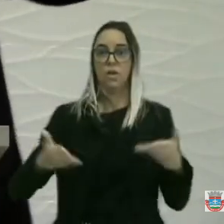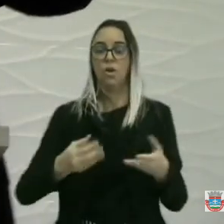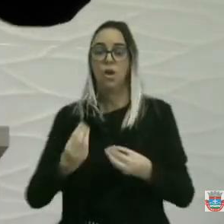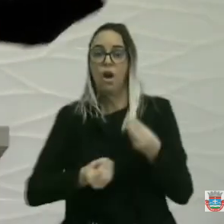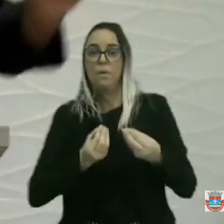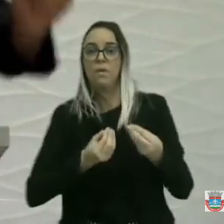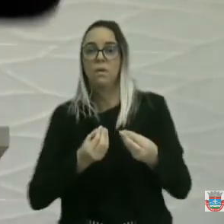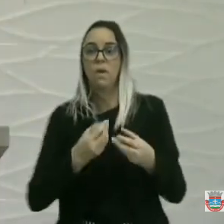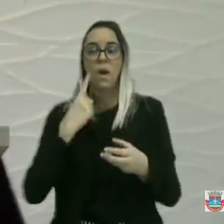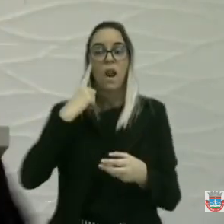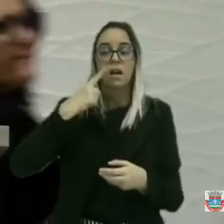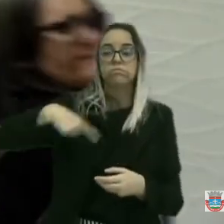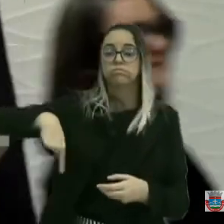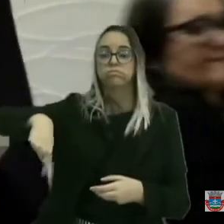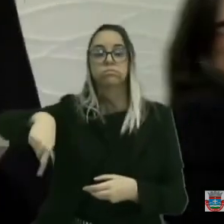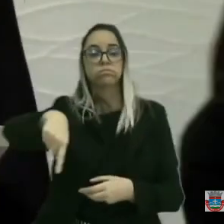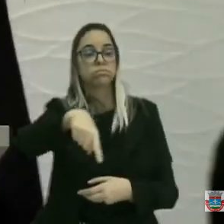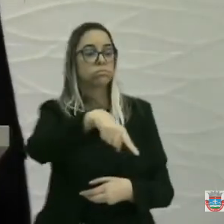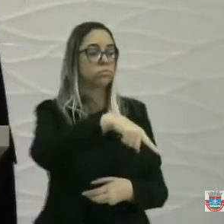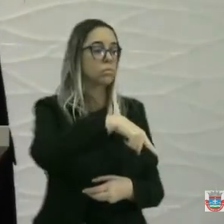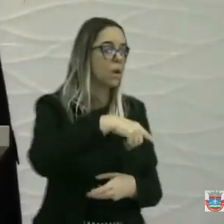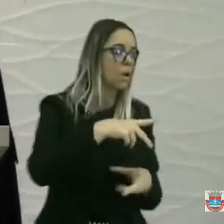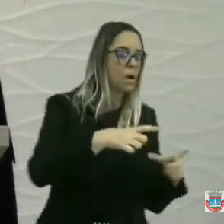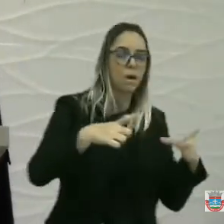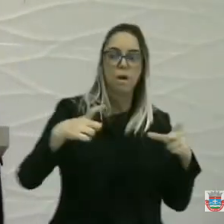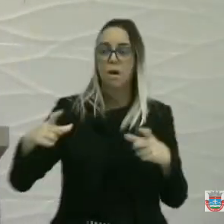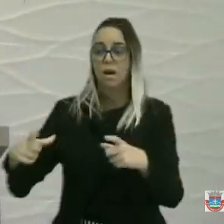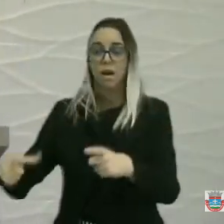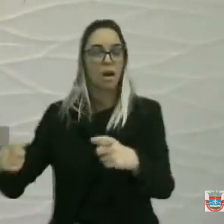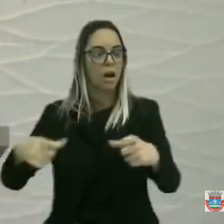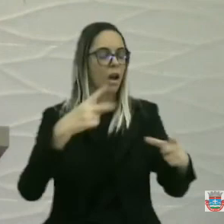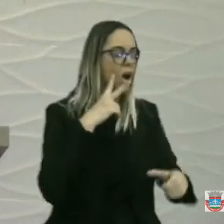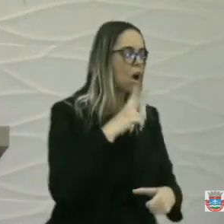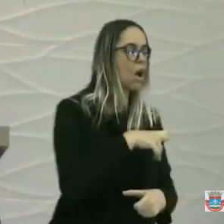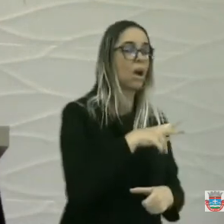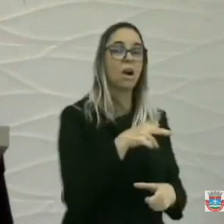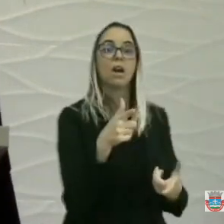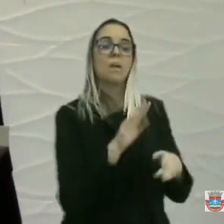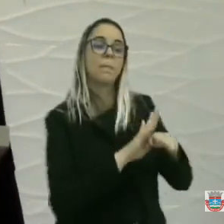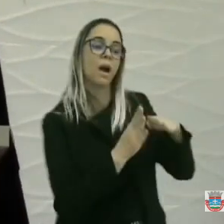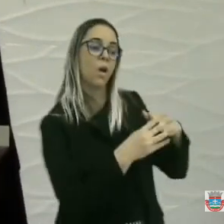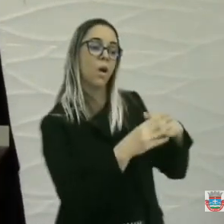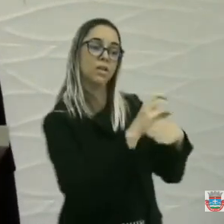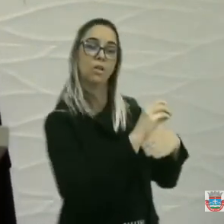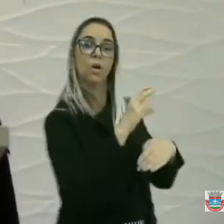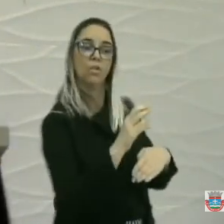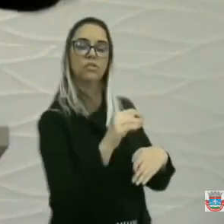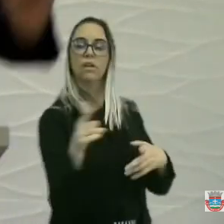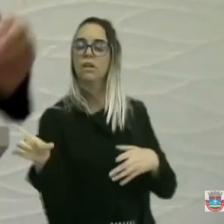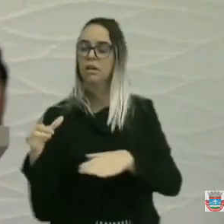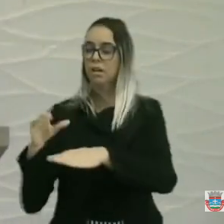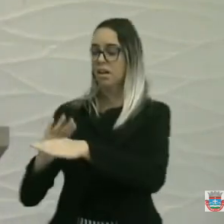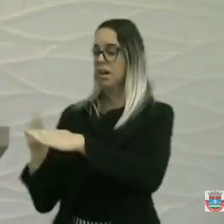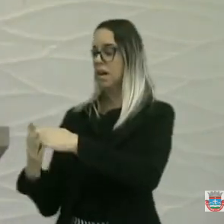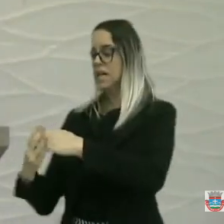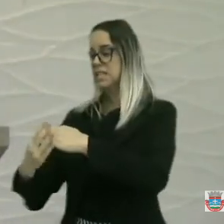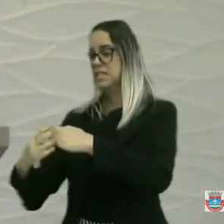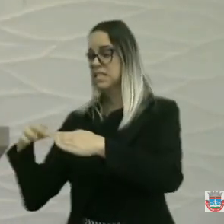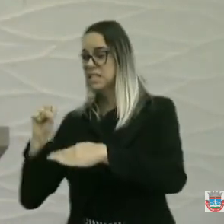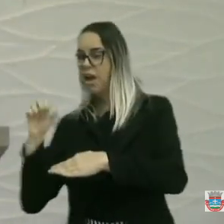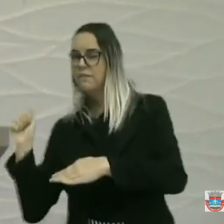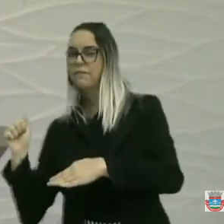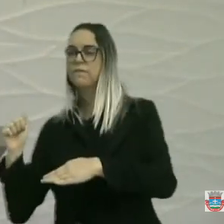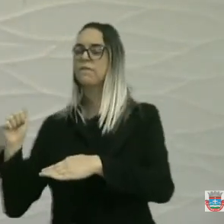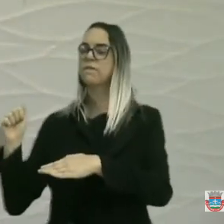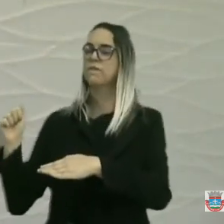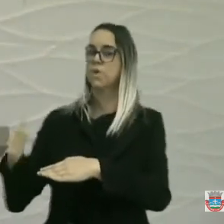periferia da cidade. Procura aí. Odete Costa, Santo Afonso 1-2. Procura a periferia. Você vê como